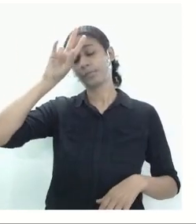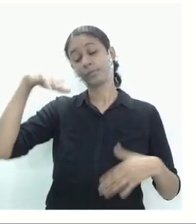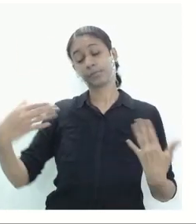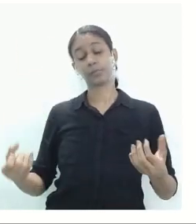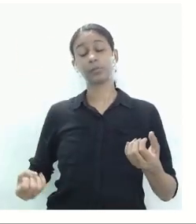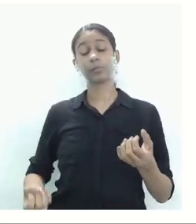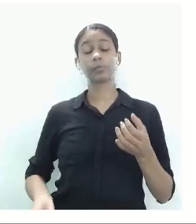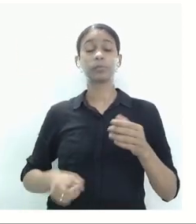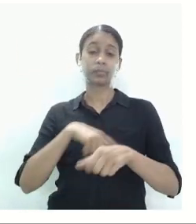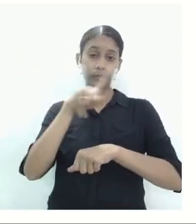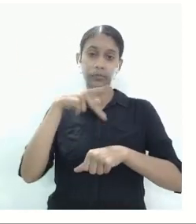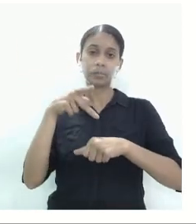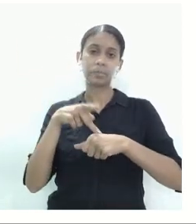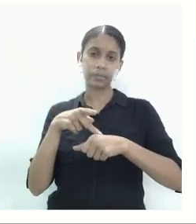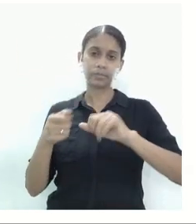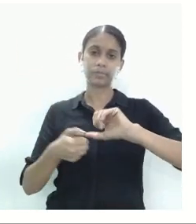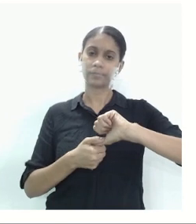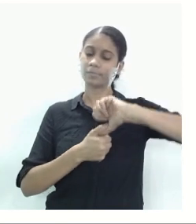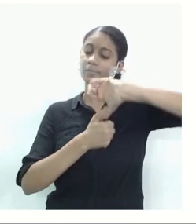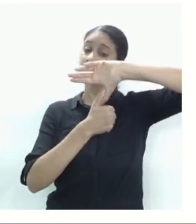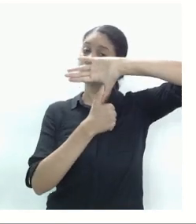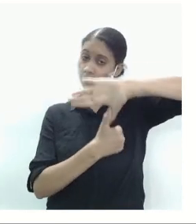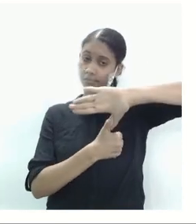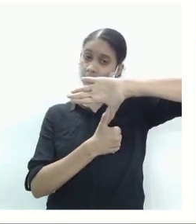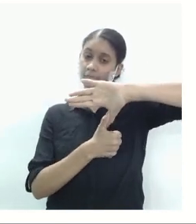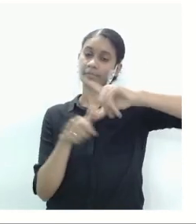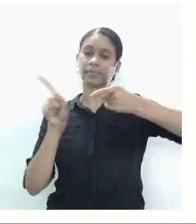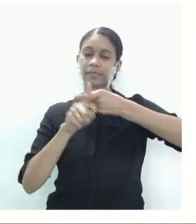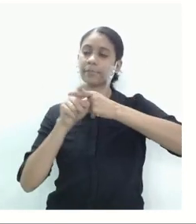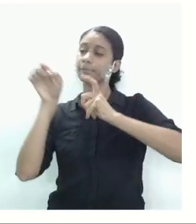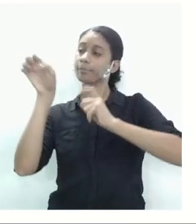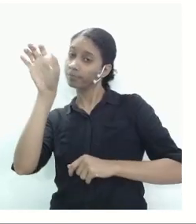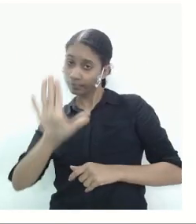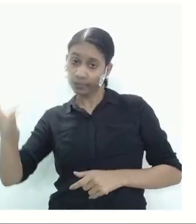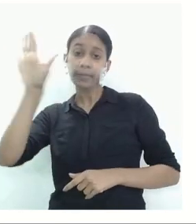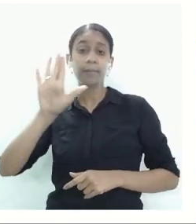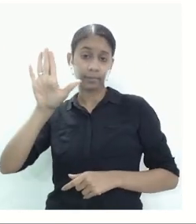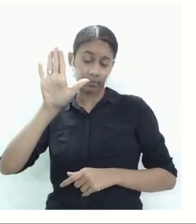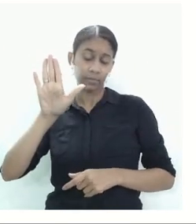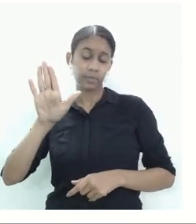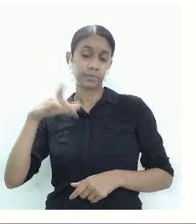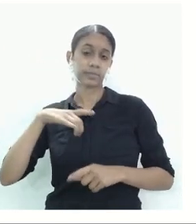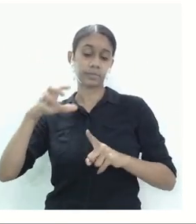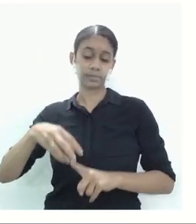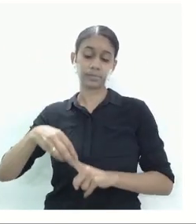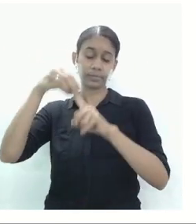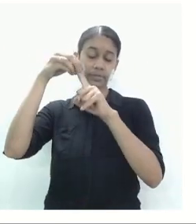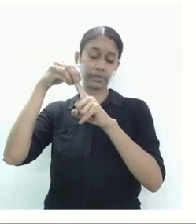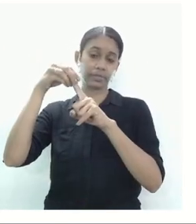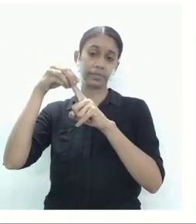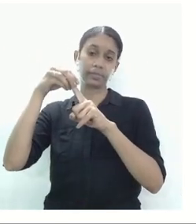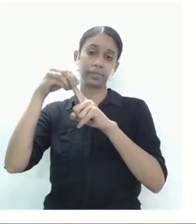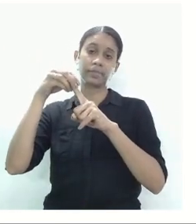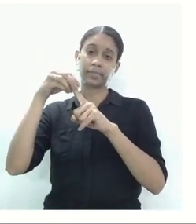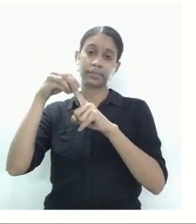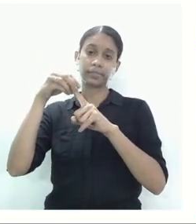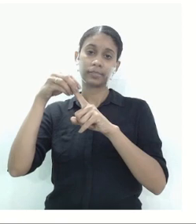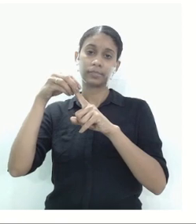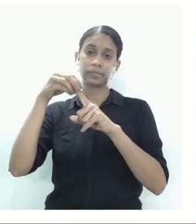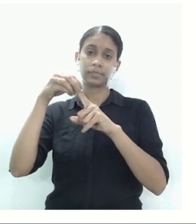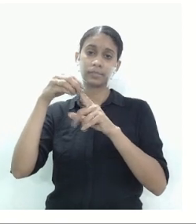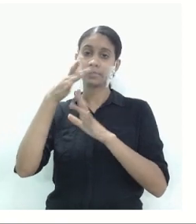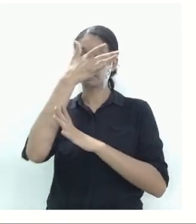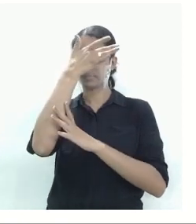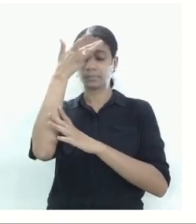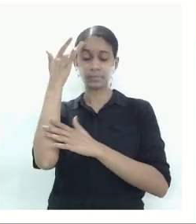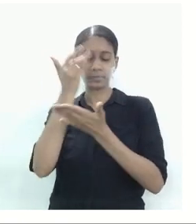da América do Norte, da Europa, que foram os principais e primeiros atores da Revolução